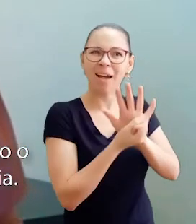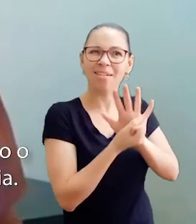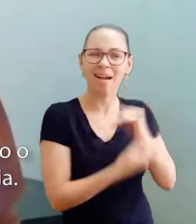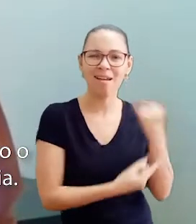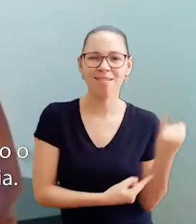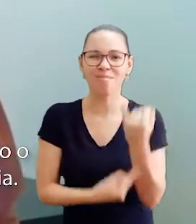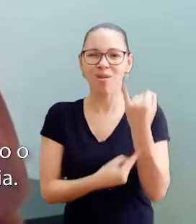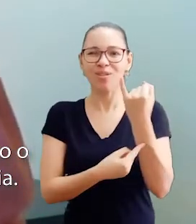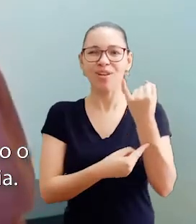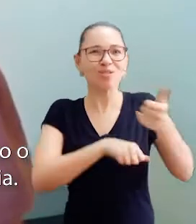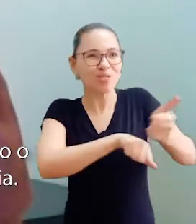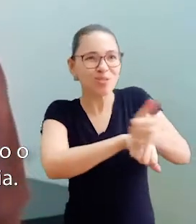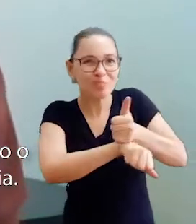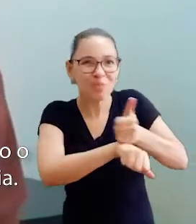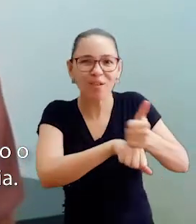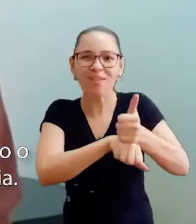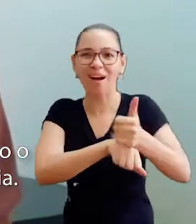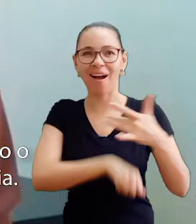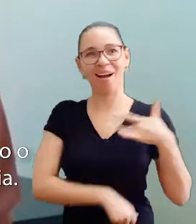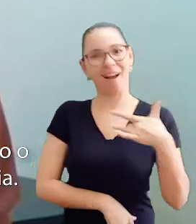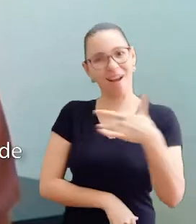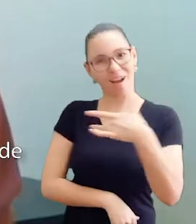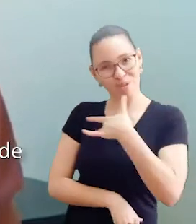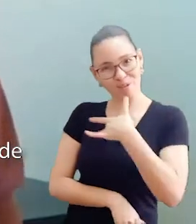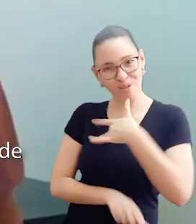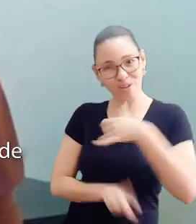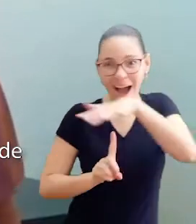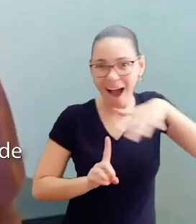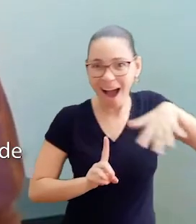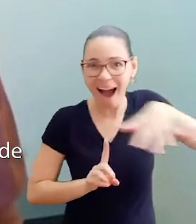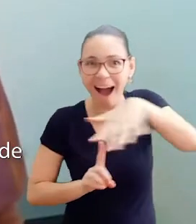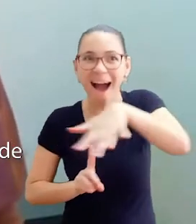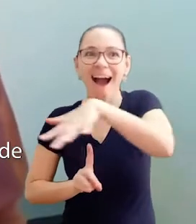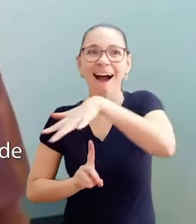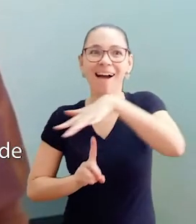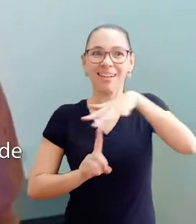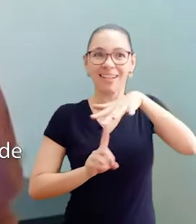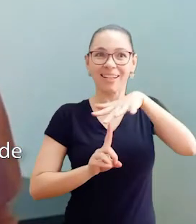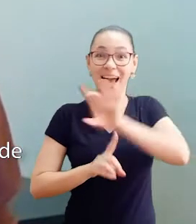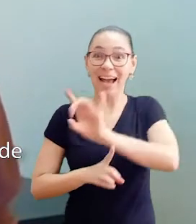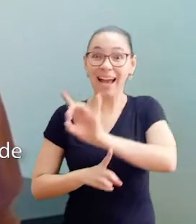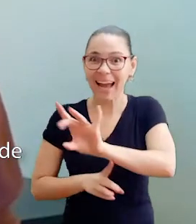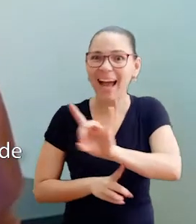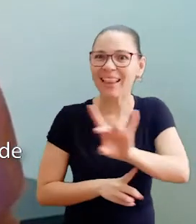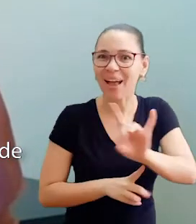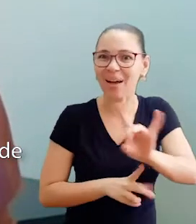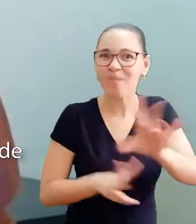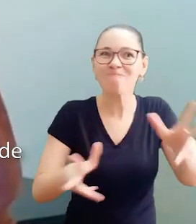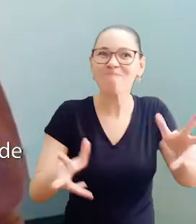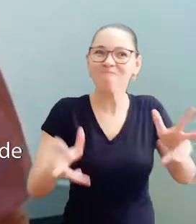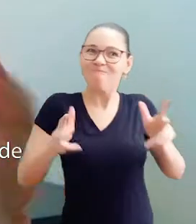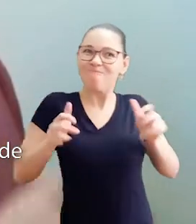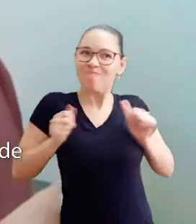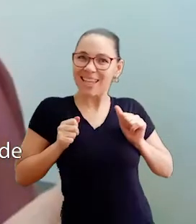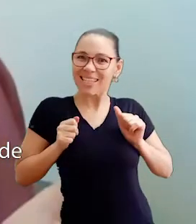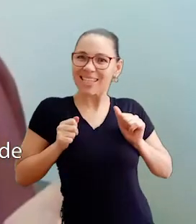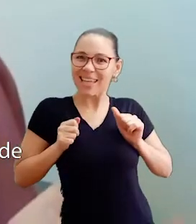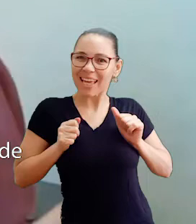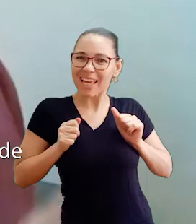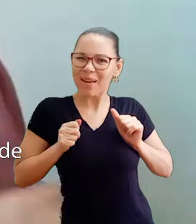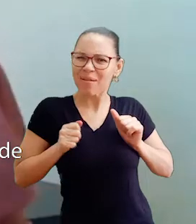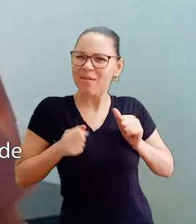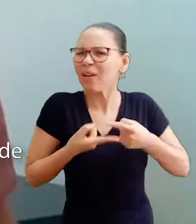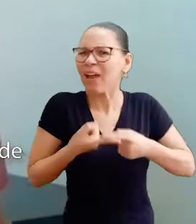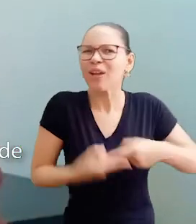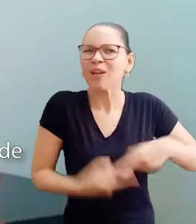dos Trabalhadores de Saúde e Assistência. É um reconhecimento mais do que merecido ao universo de